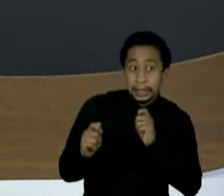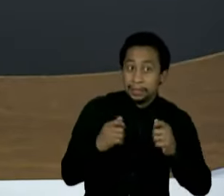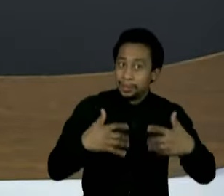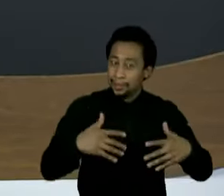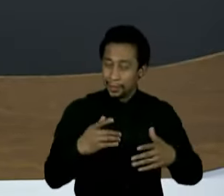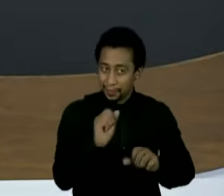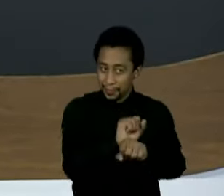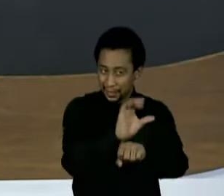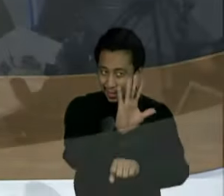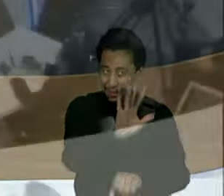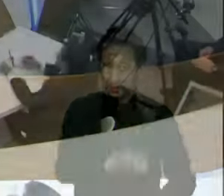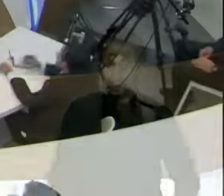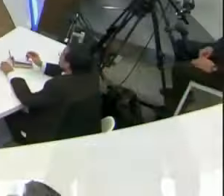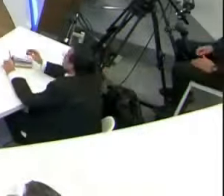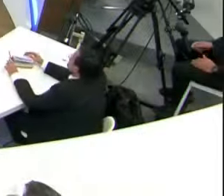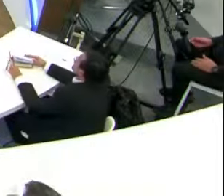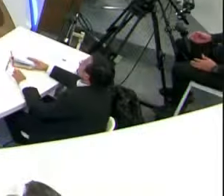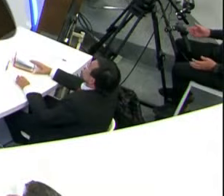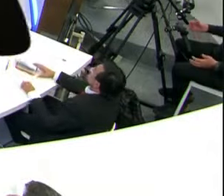não sai daí.